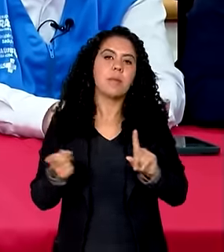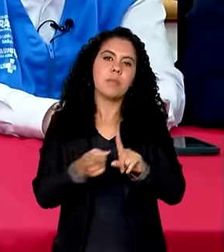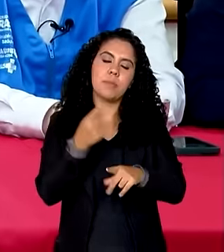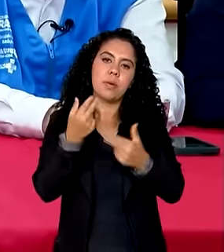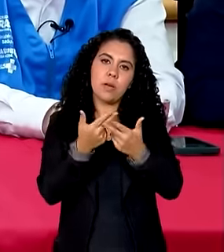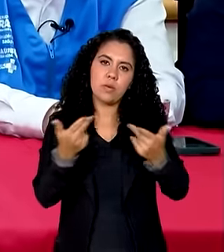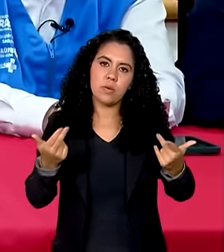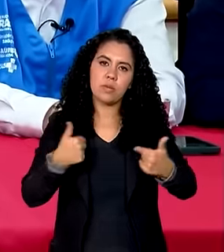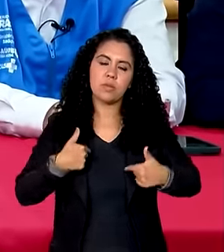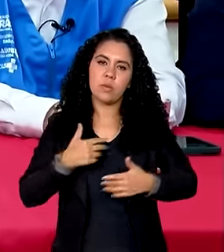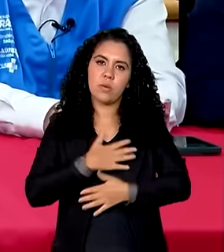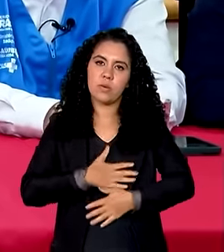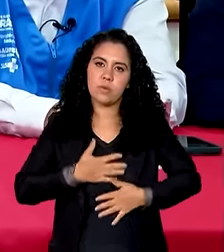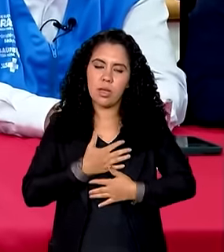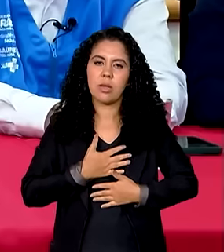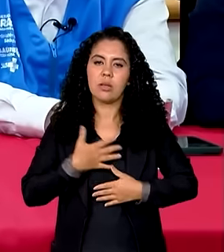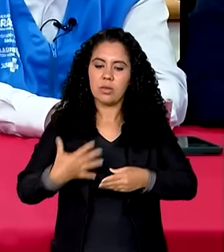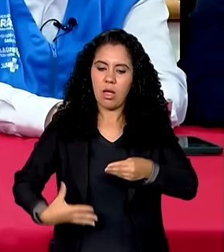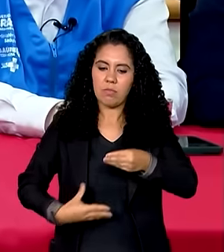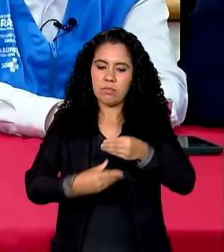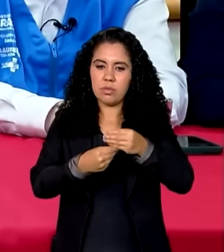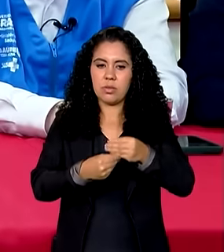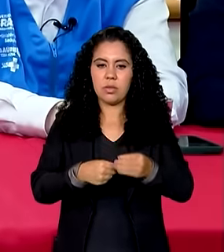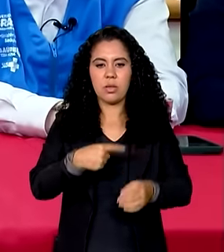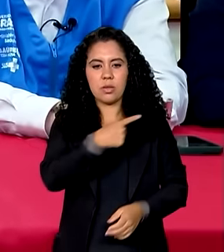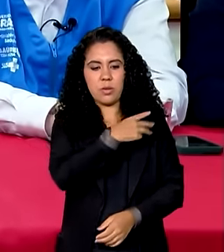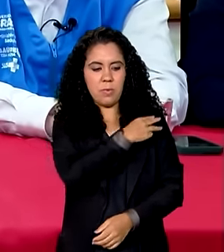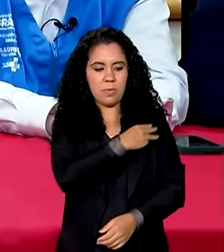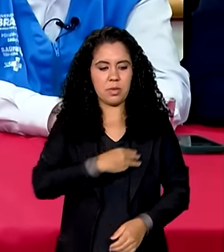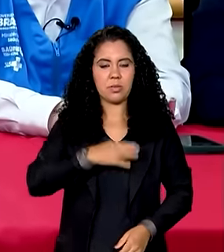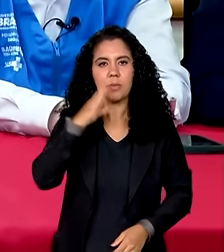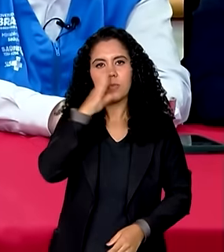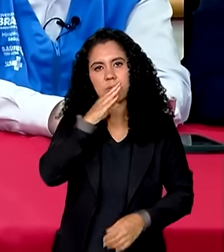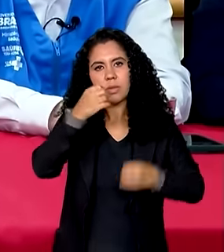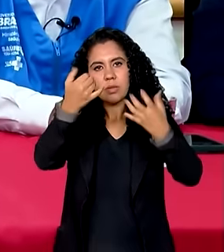quero fazer coro ao que já foi dito pelo ministro Pimenta em relação